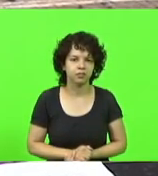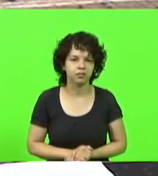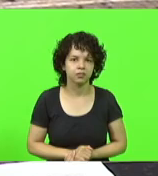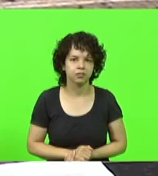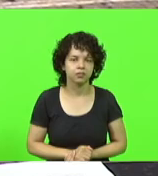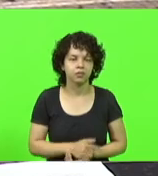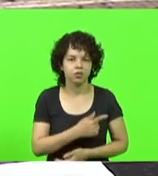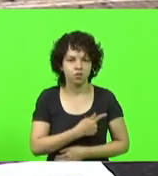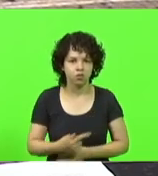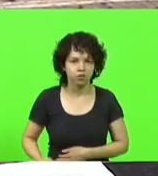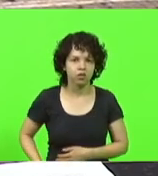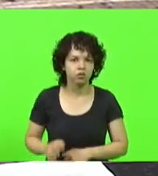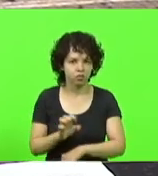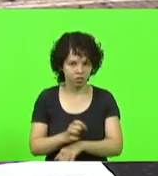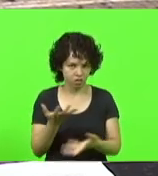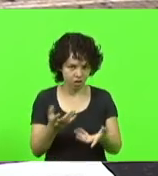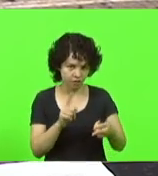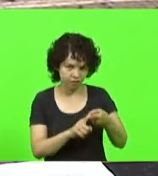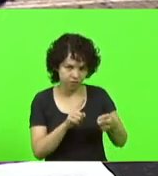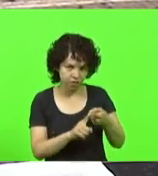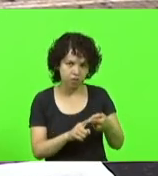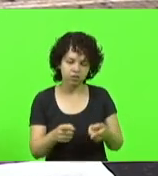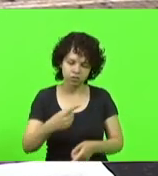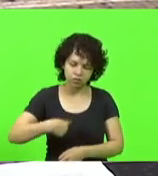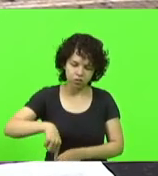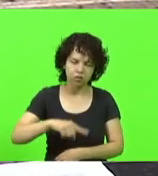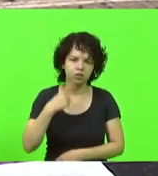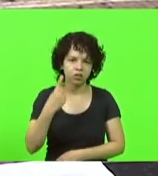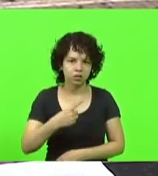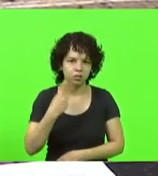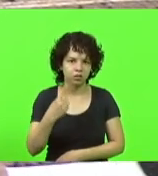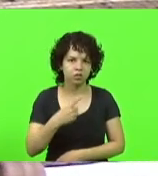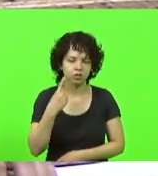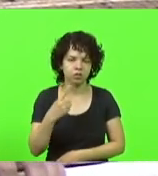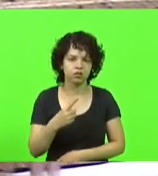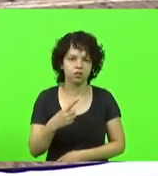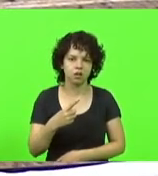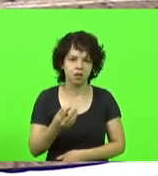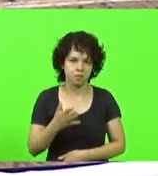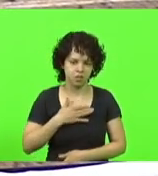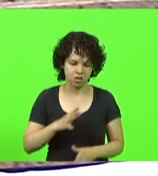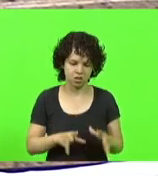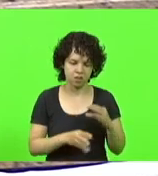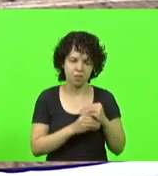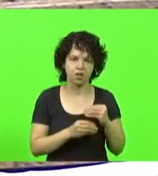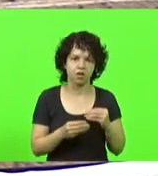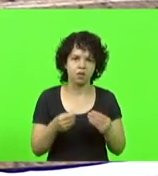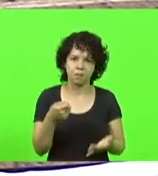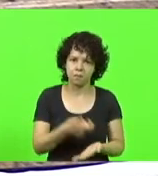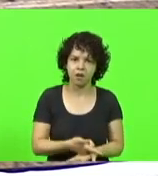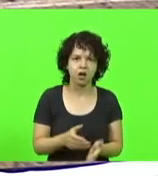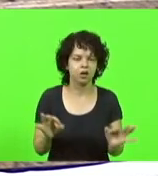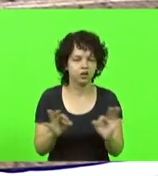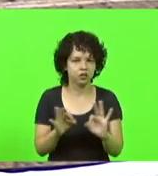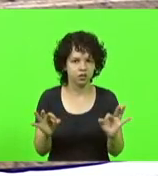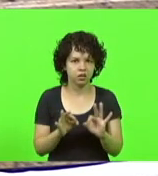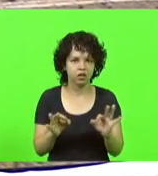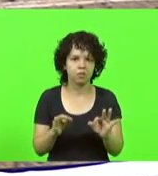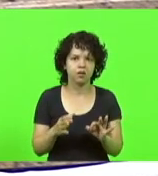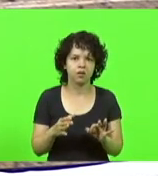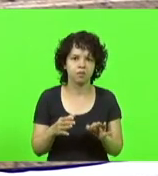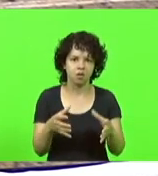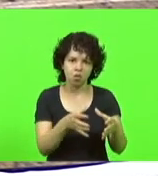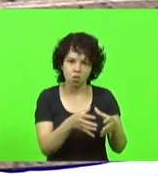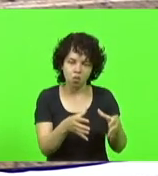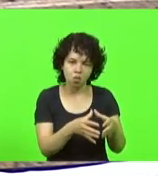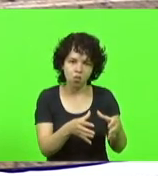Governo do Estado quer se vingar. Se vinga no deputado. Faça como está fazendo. Não pague minhas emendas. Não me atenda a meus pedidos. Mas não se vingue na tropa.